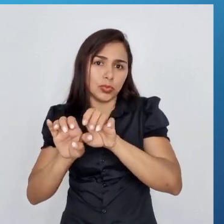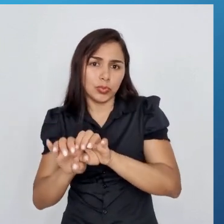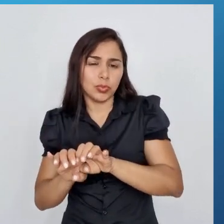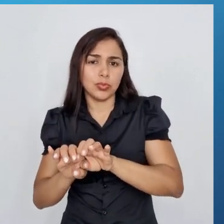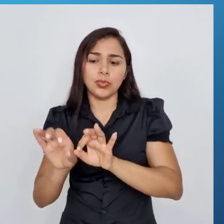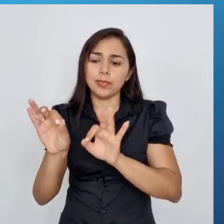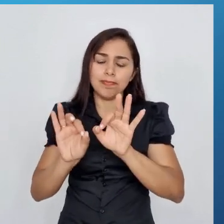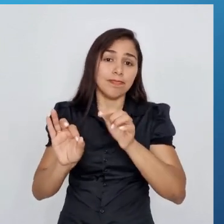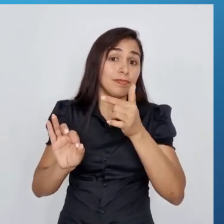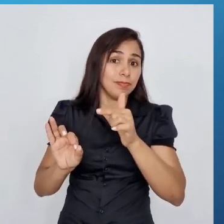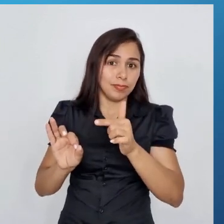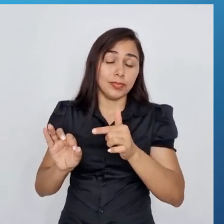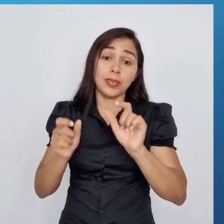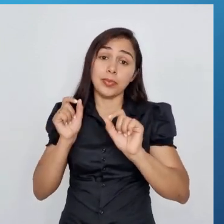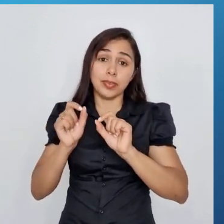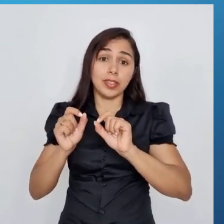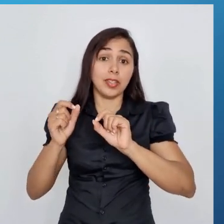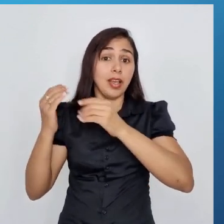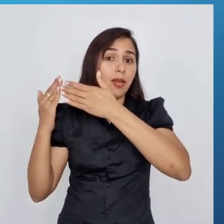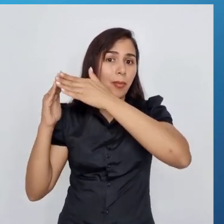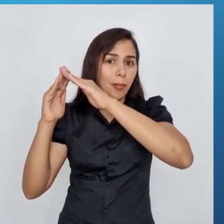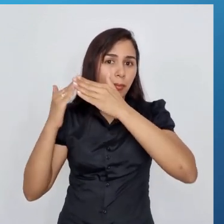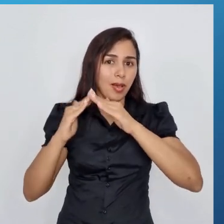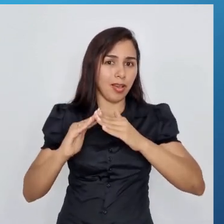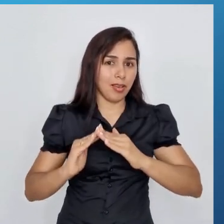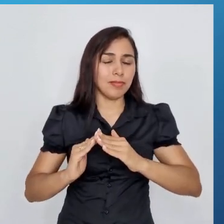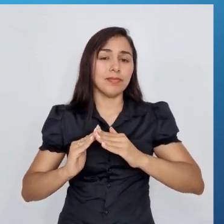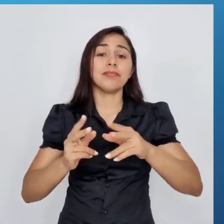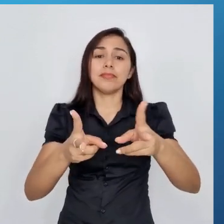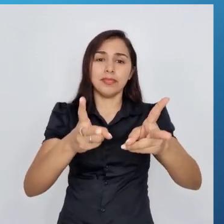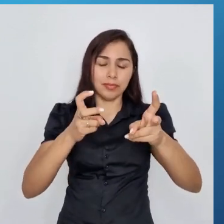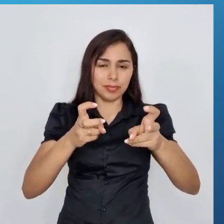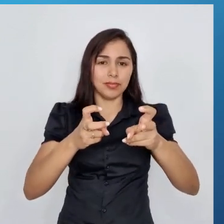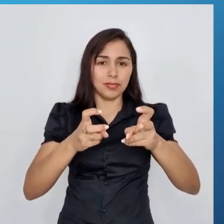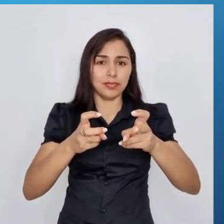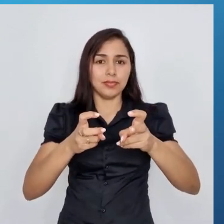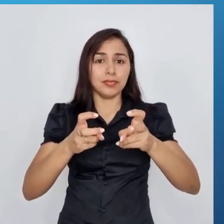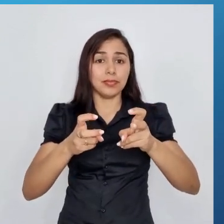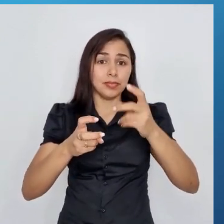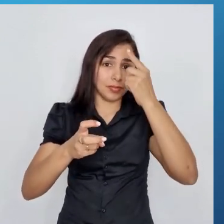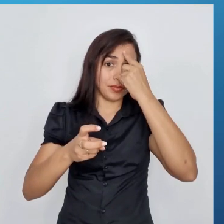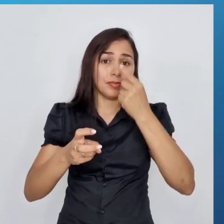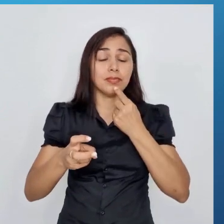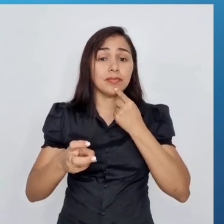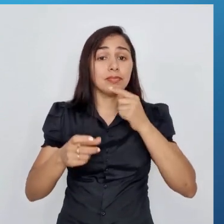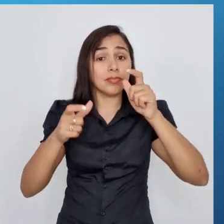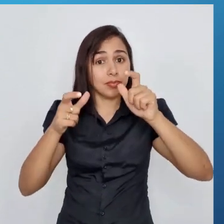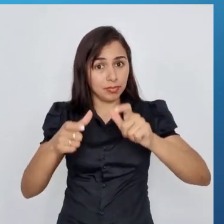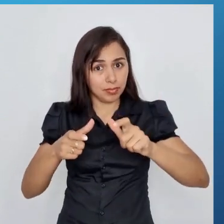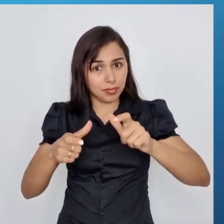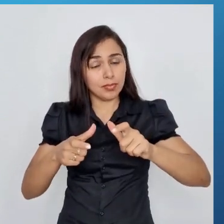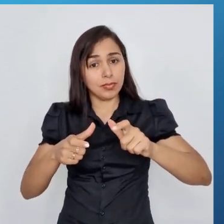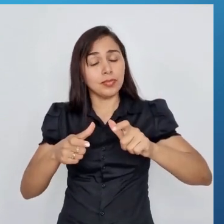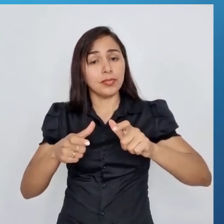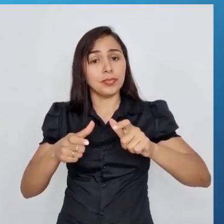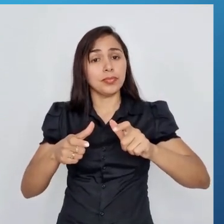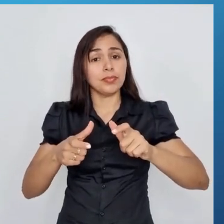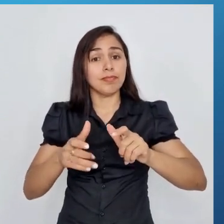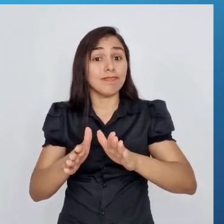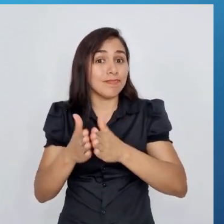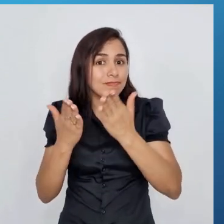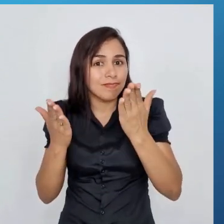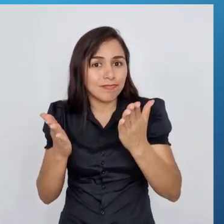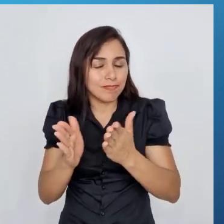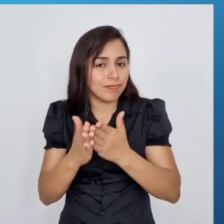favelas. E nessa imagem está mostrando justamente isso. Uma região muito pobre, sem